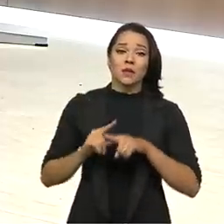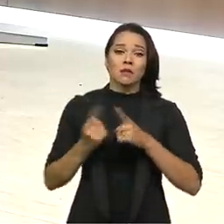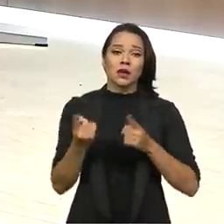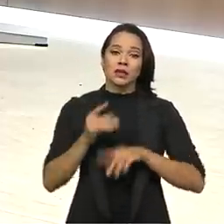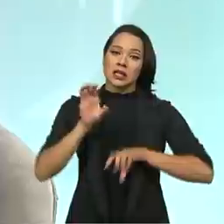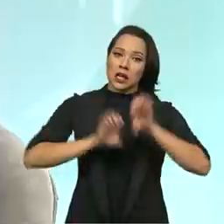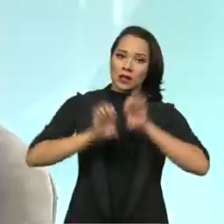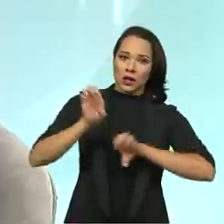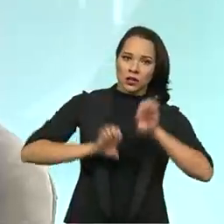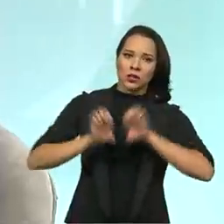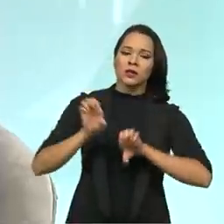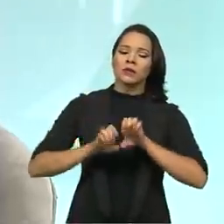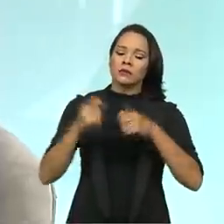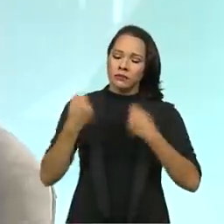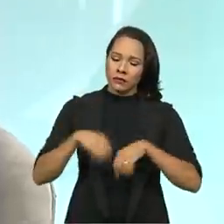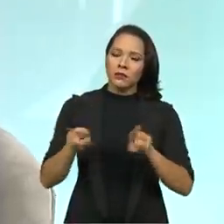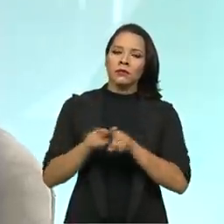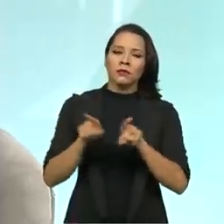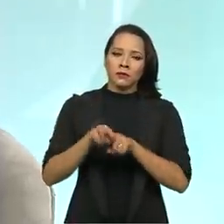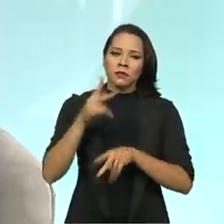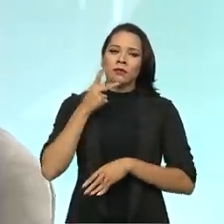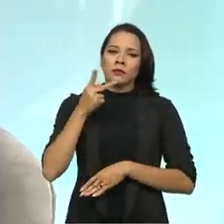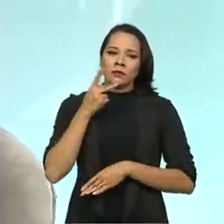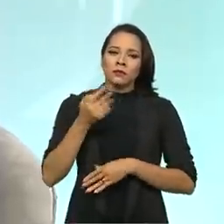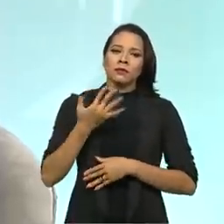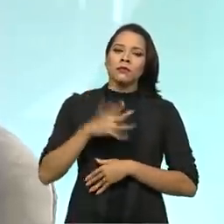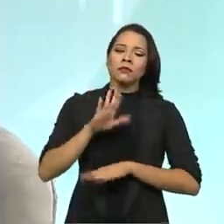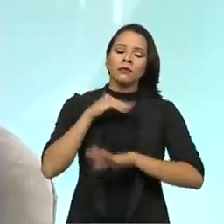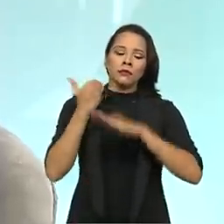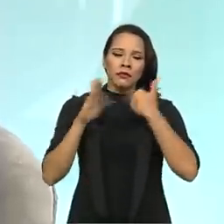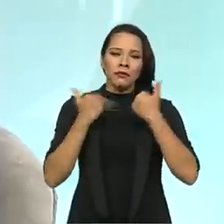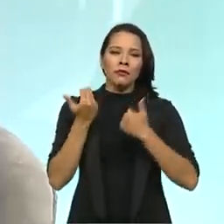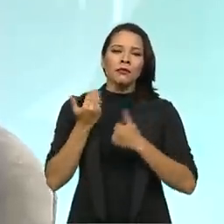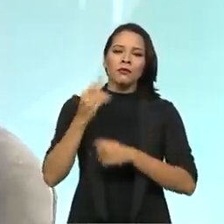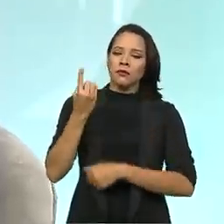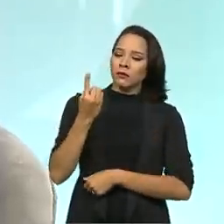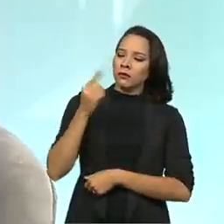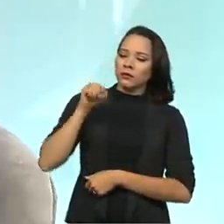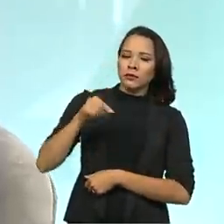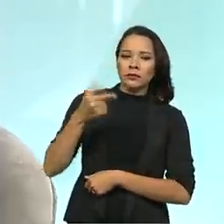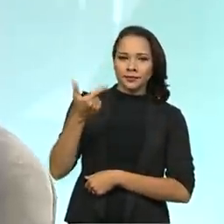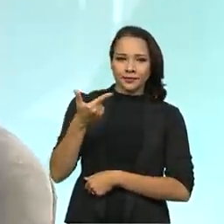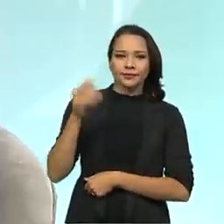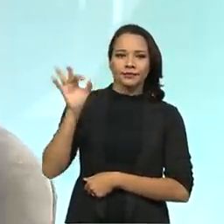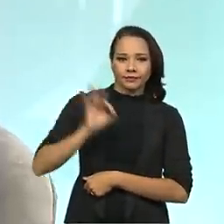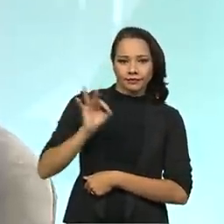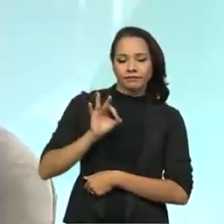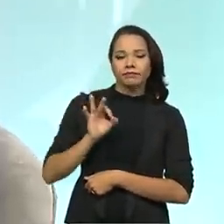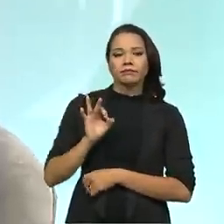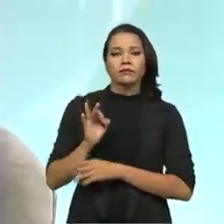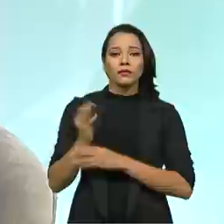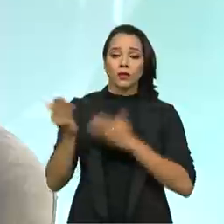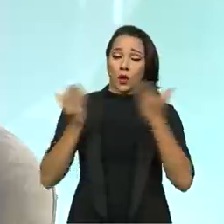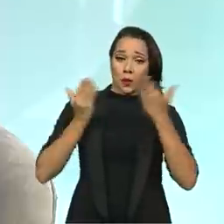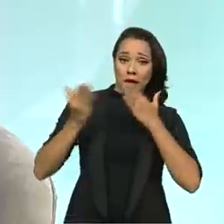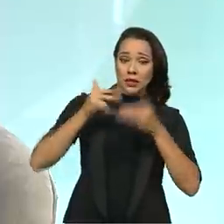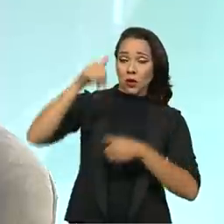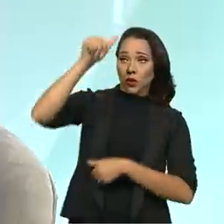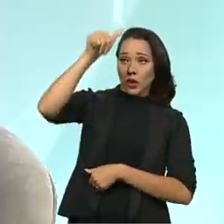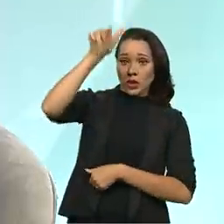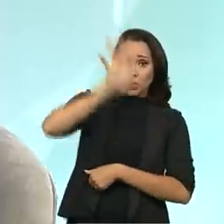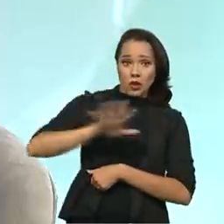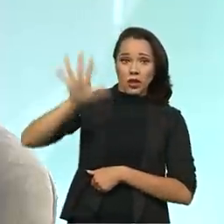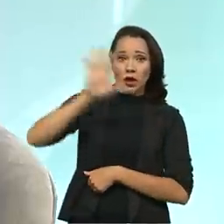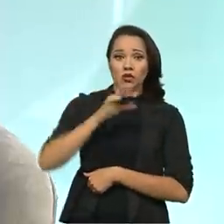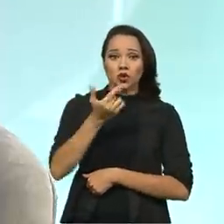estatísticos, a gente também precisa falar disso. A taxa de letalidade do indígena foi de 1,2, frente a uma média nacional de 2